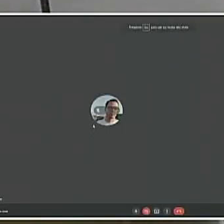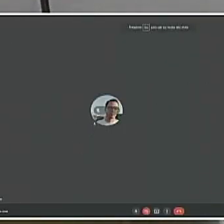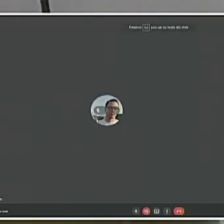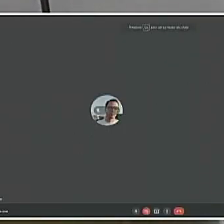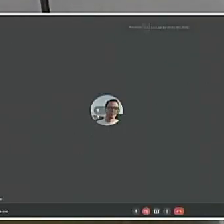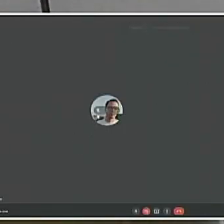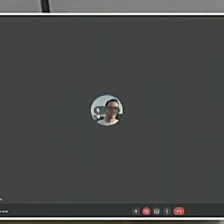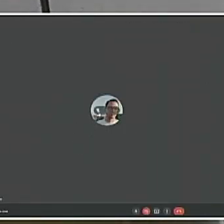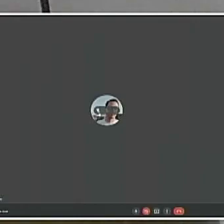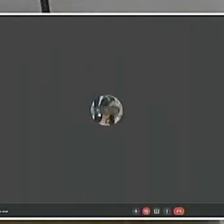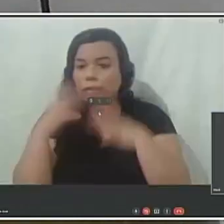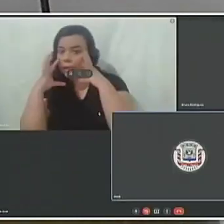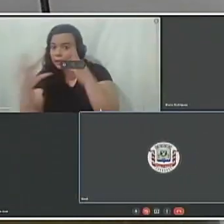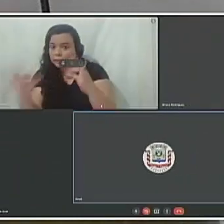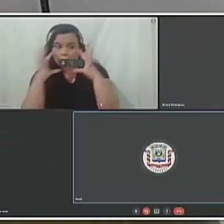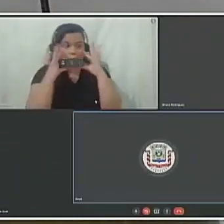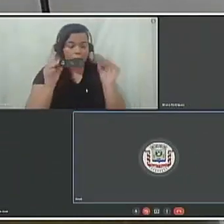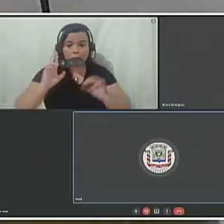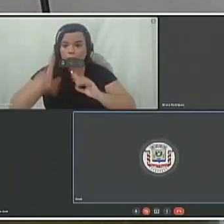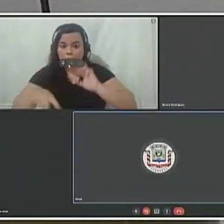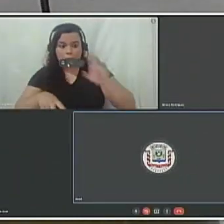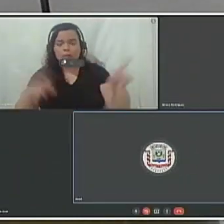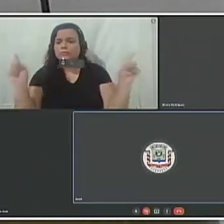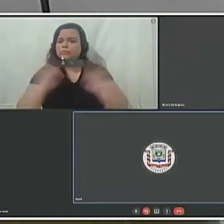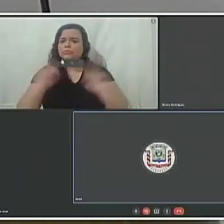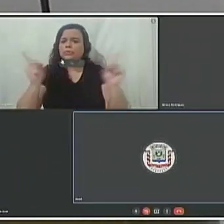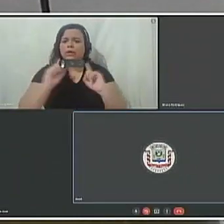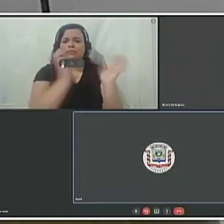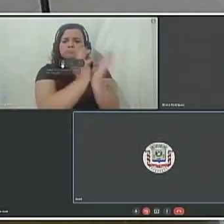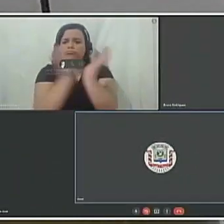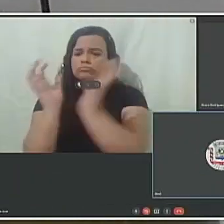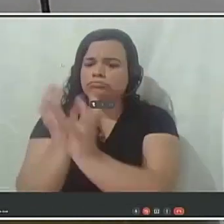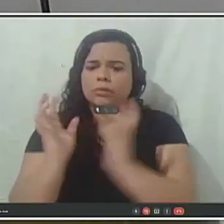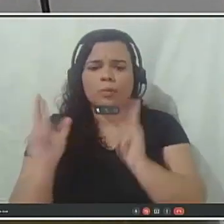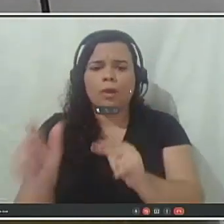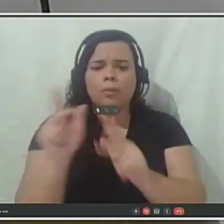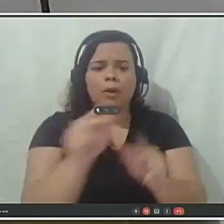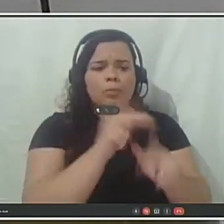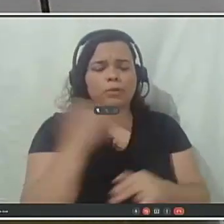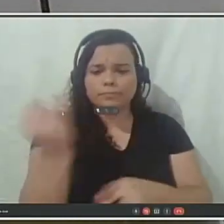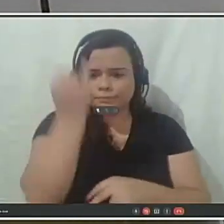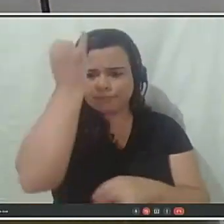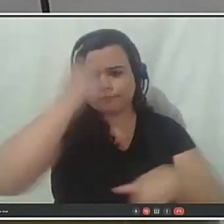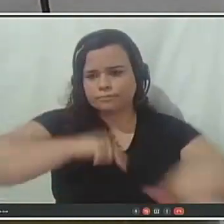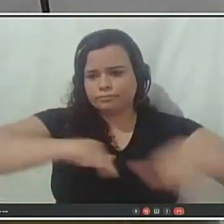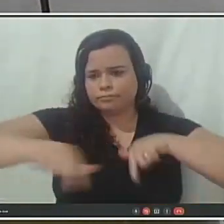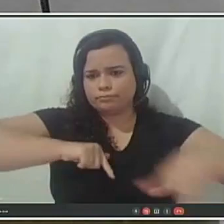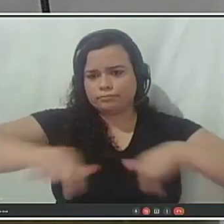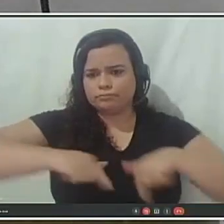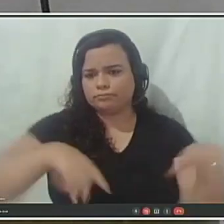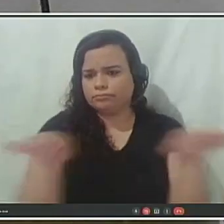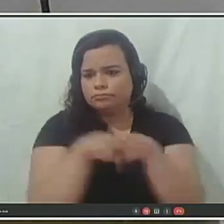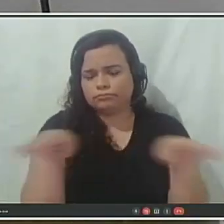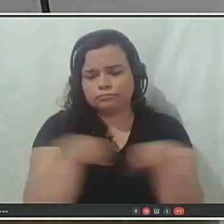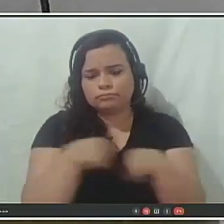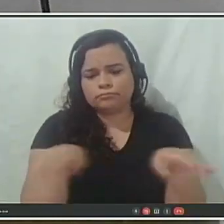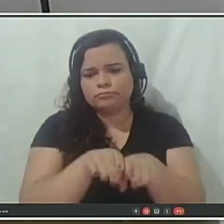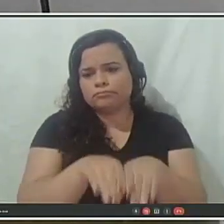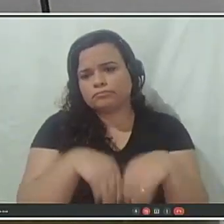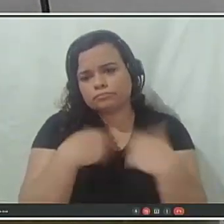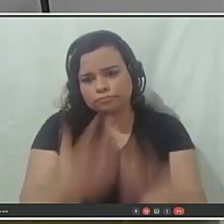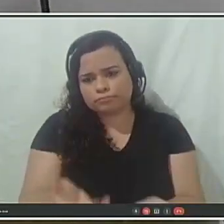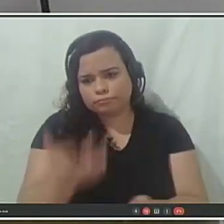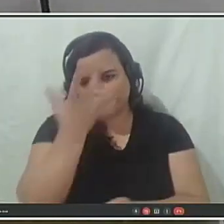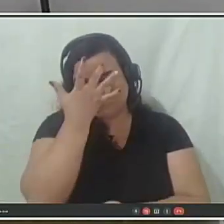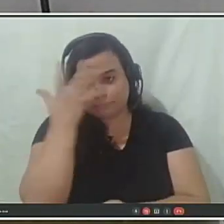diferente aqui as classes que são exercidas de forma especial, tanto o professor como o agente de saúde